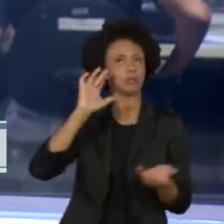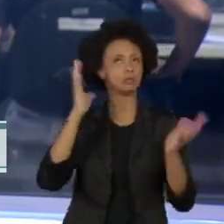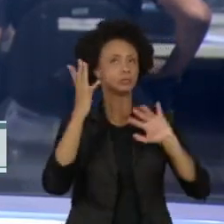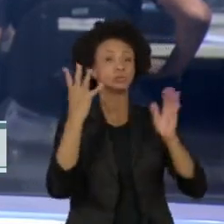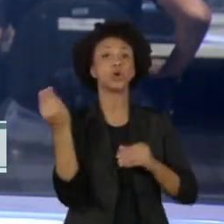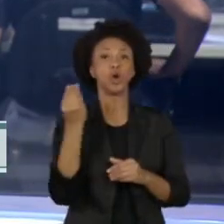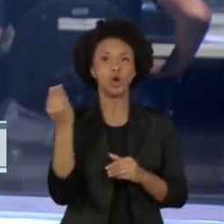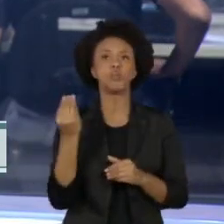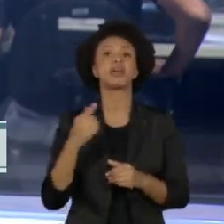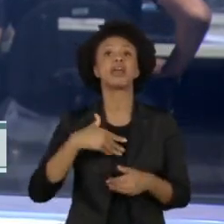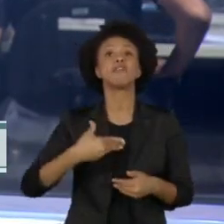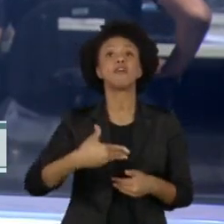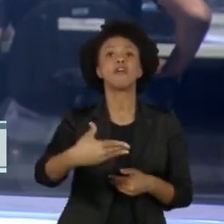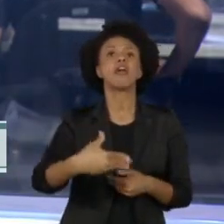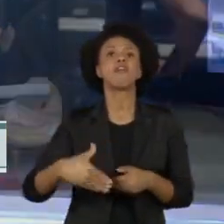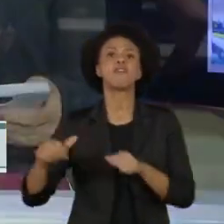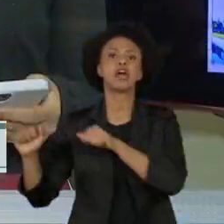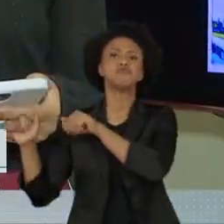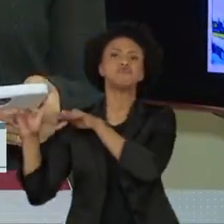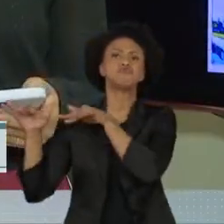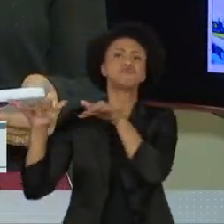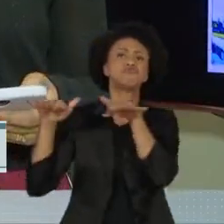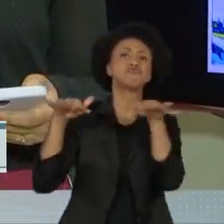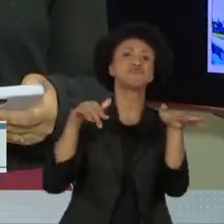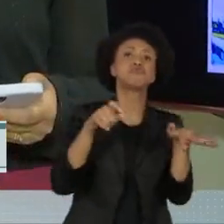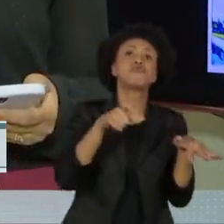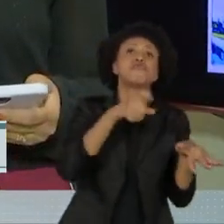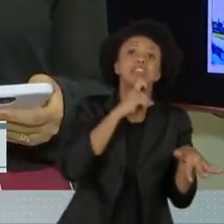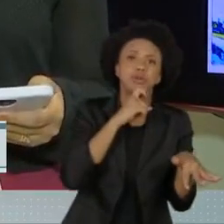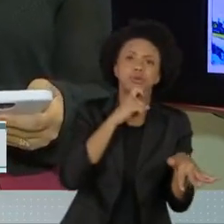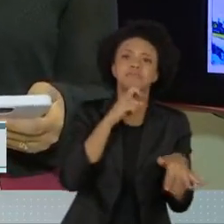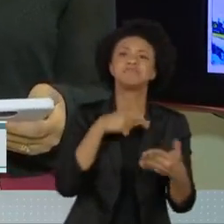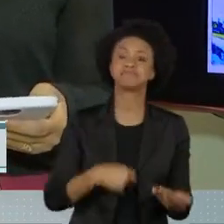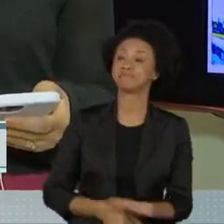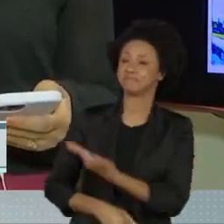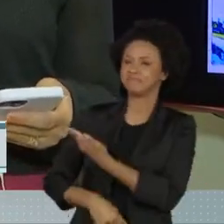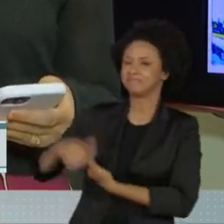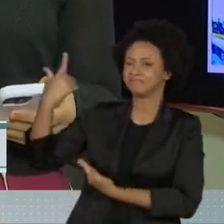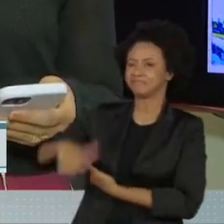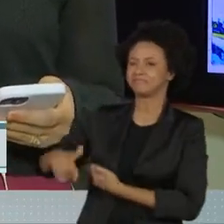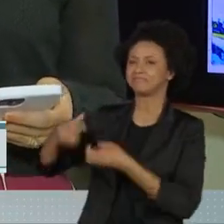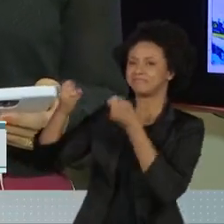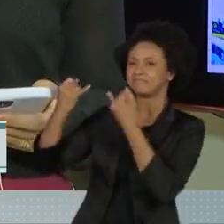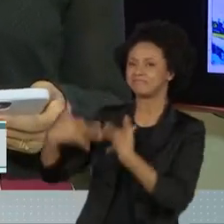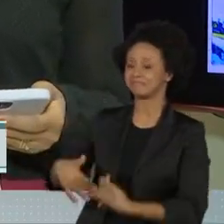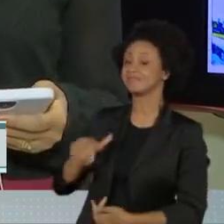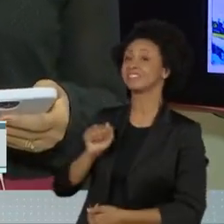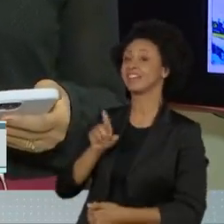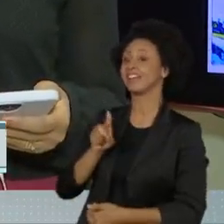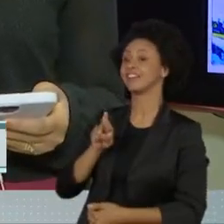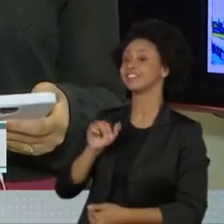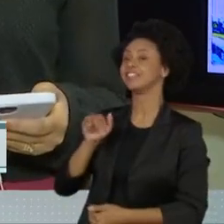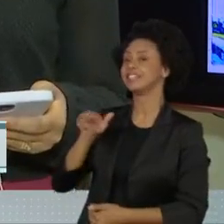frente fria pelo litoral do estado. A repórter Adriana Cimino tem mais informações para a gente. Boa tarde, Adriana.